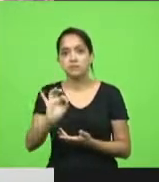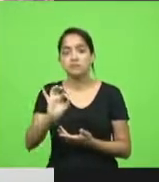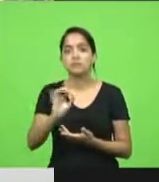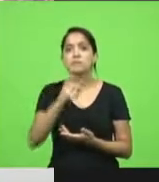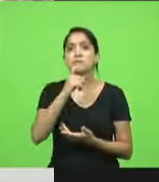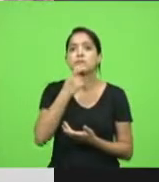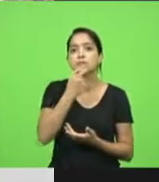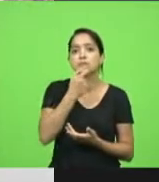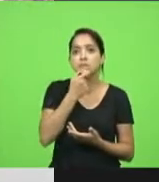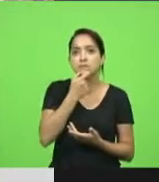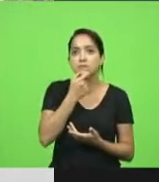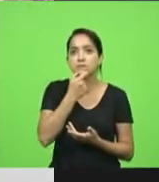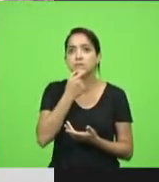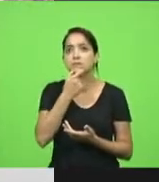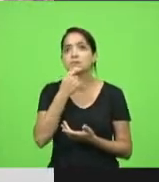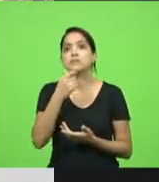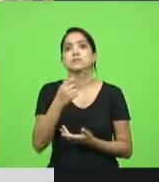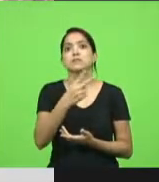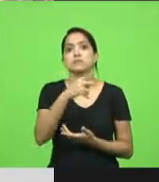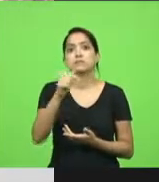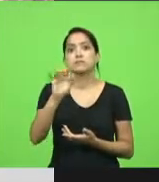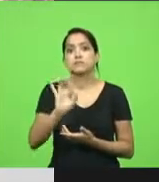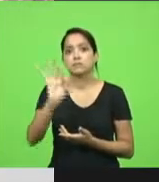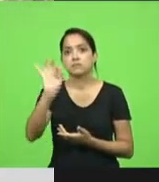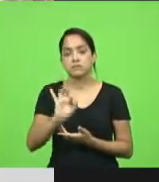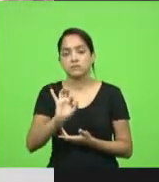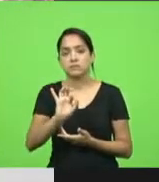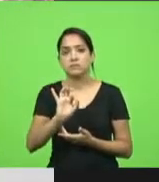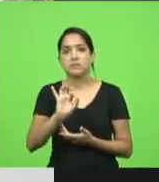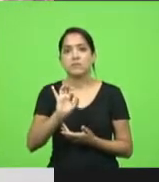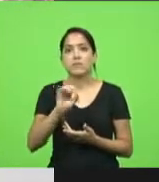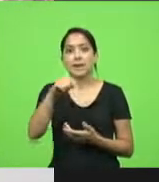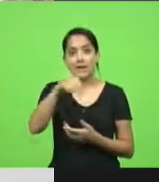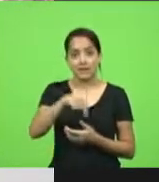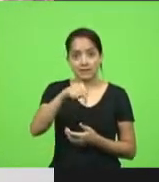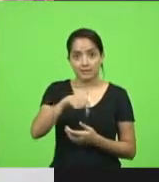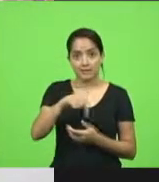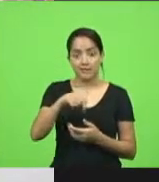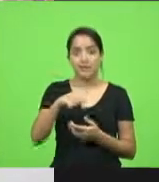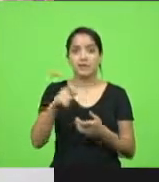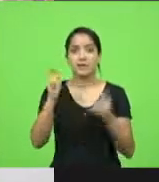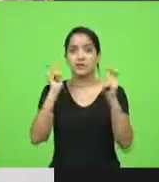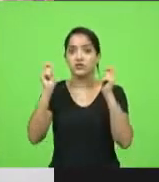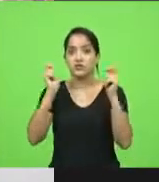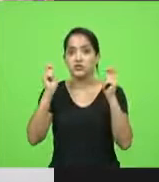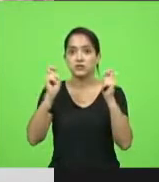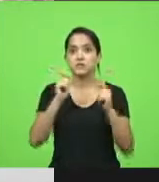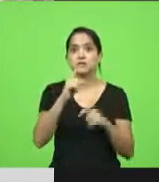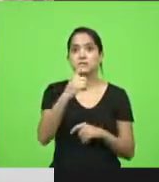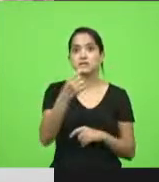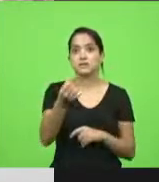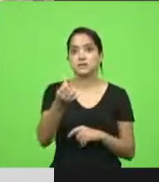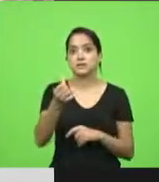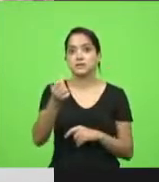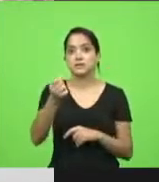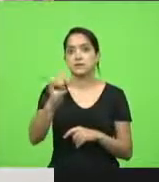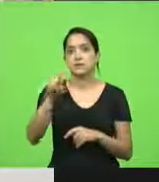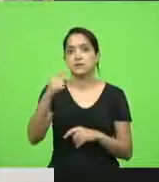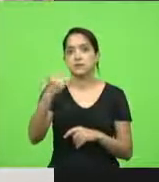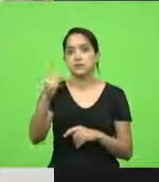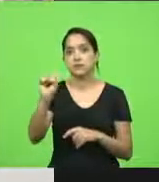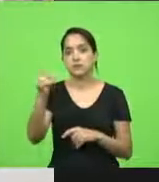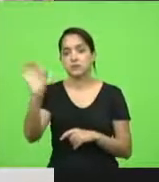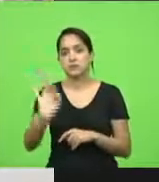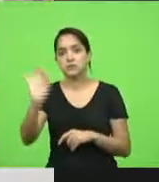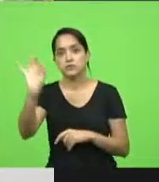,34, para chegar mais perto de nós, aqui na América Latina, o Chile, com 16,18% da população vacinada. E,